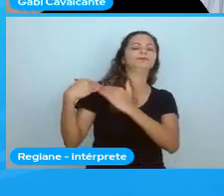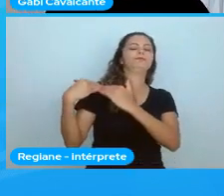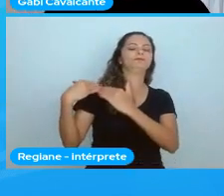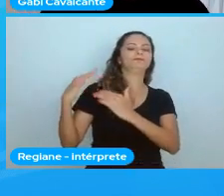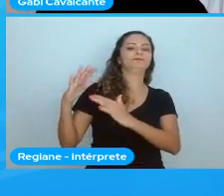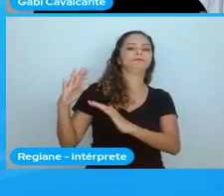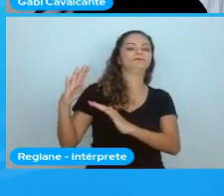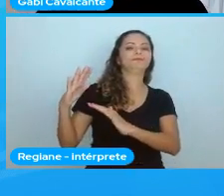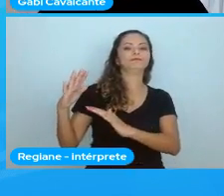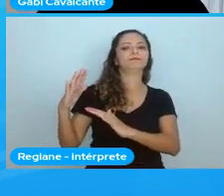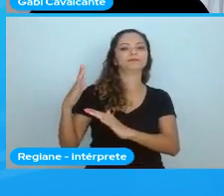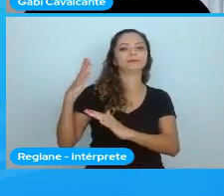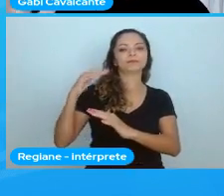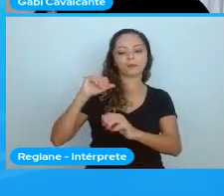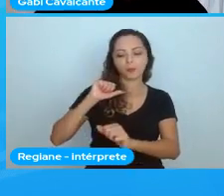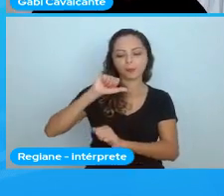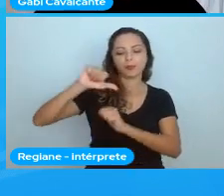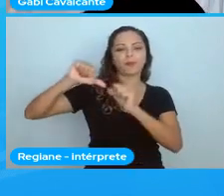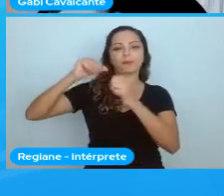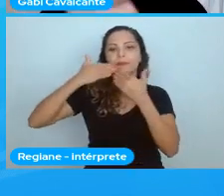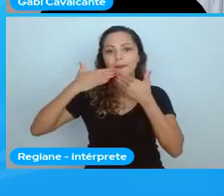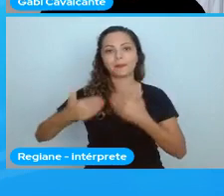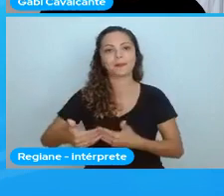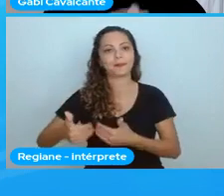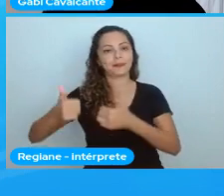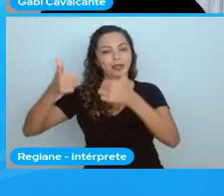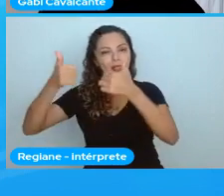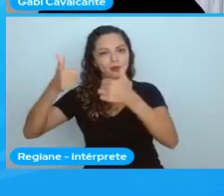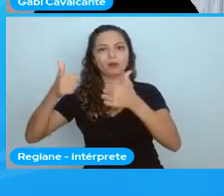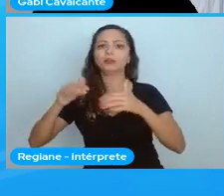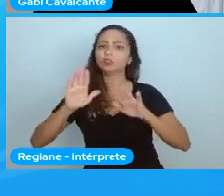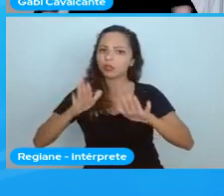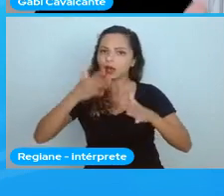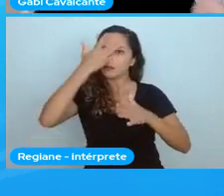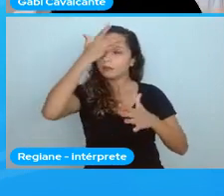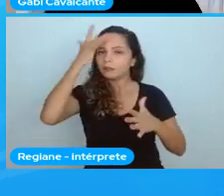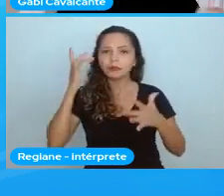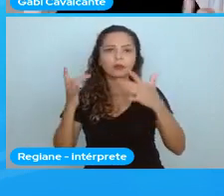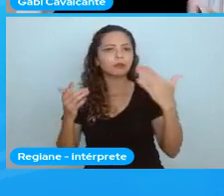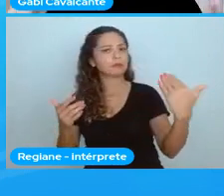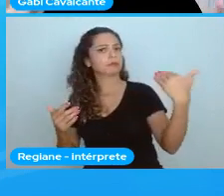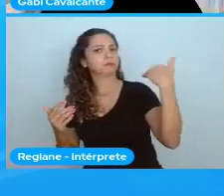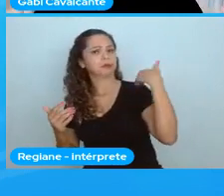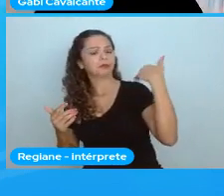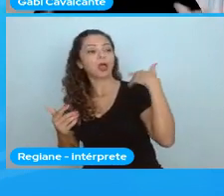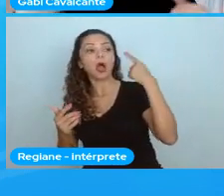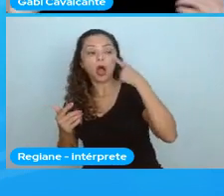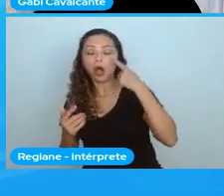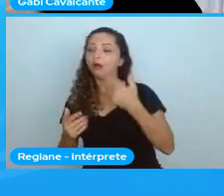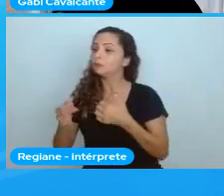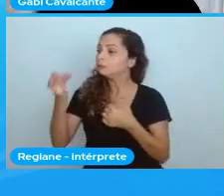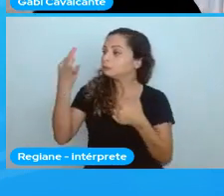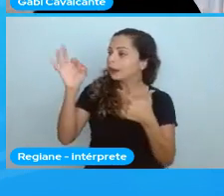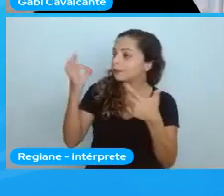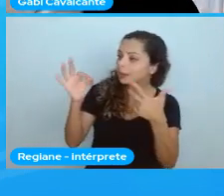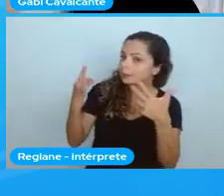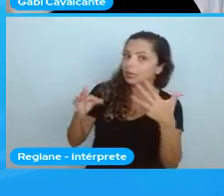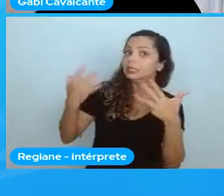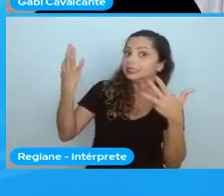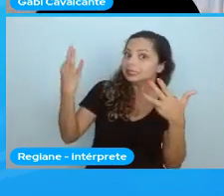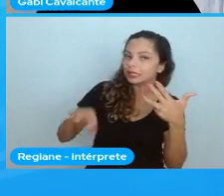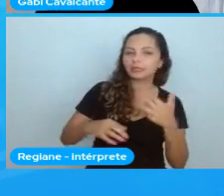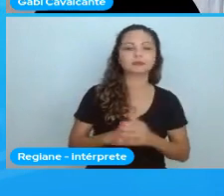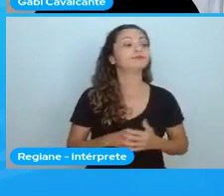percurso, ter sentado comigo e falado, isso está errado, ou isso está certo. Isso me ajudou muito. E houveram outras coisas que eu